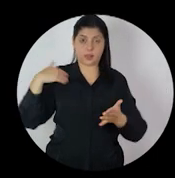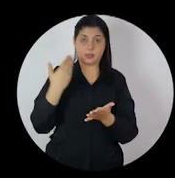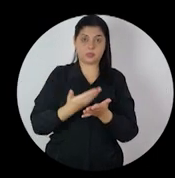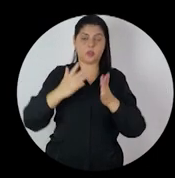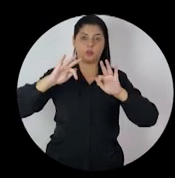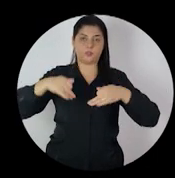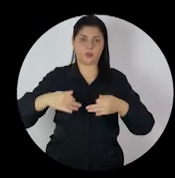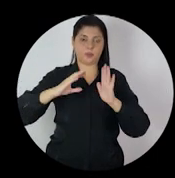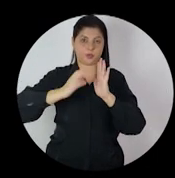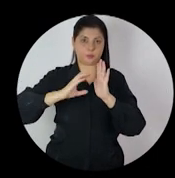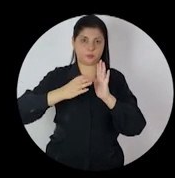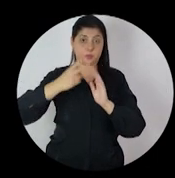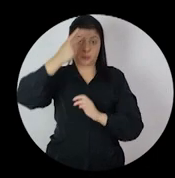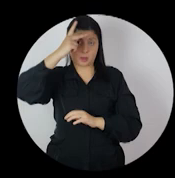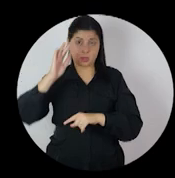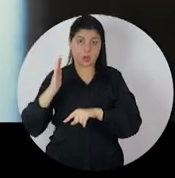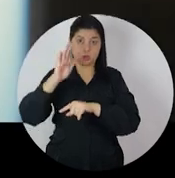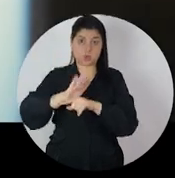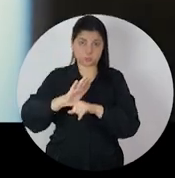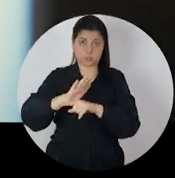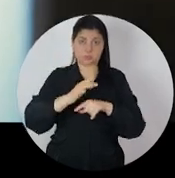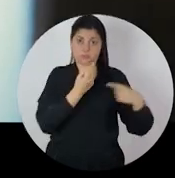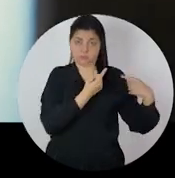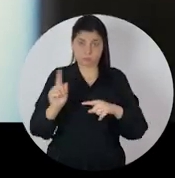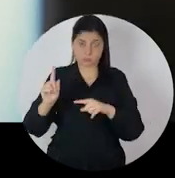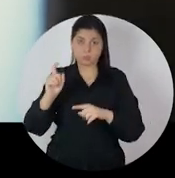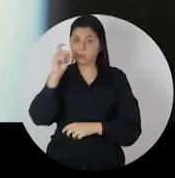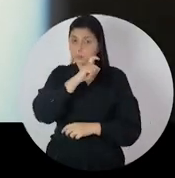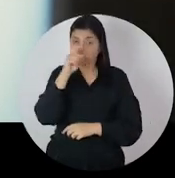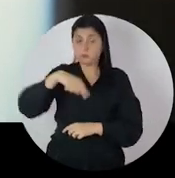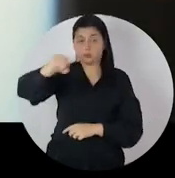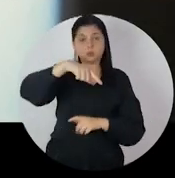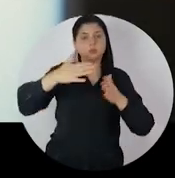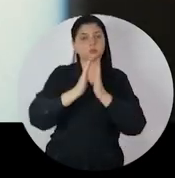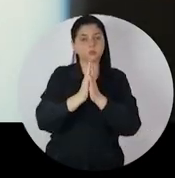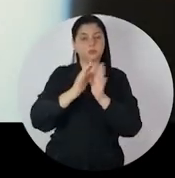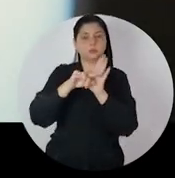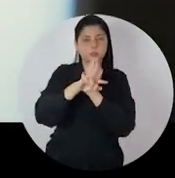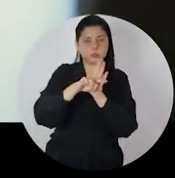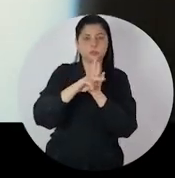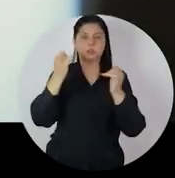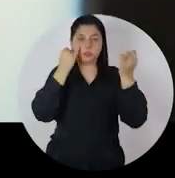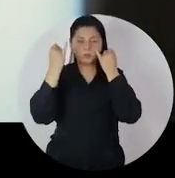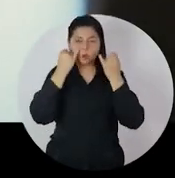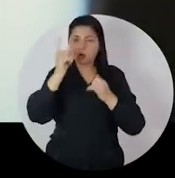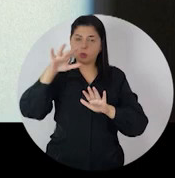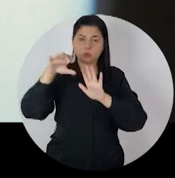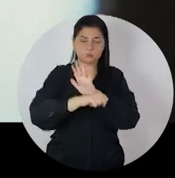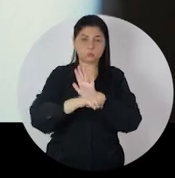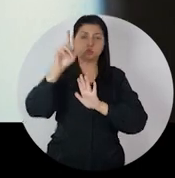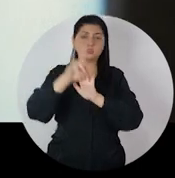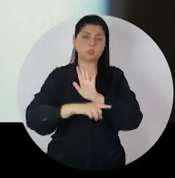comerciais até o final da campanha. Para ajudar a combater essas fake news, pesquise, se informe, não